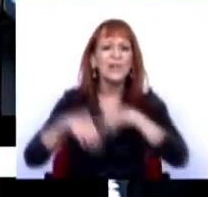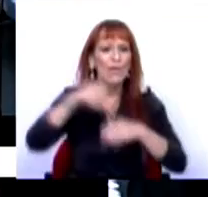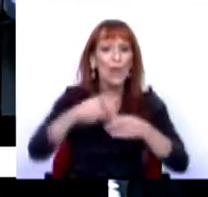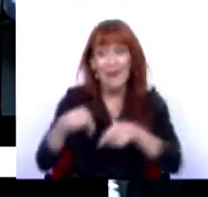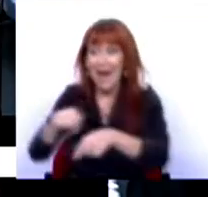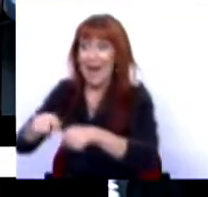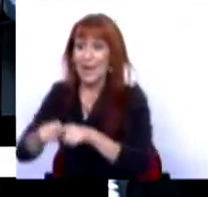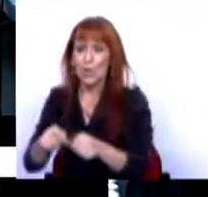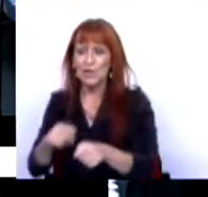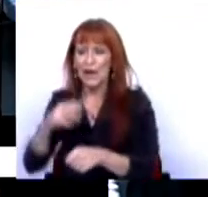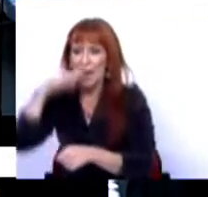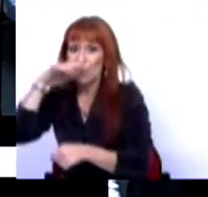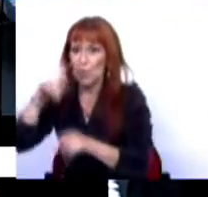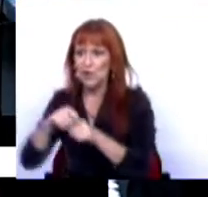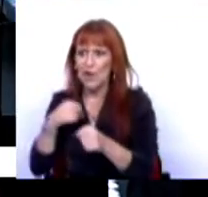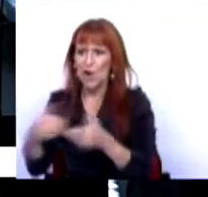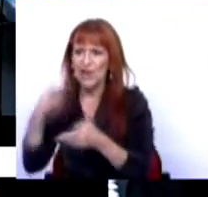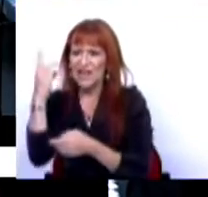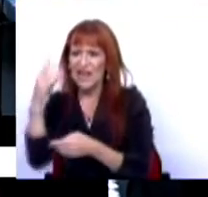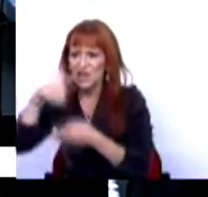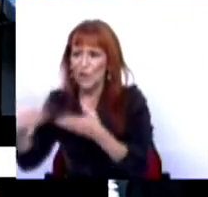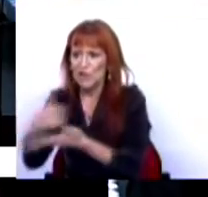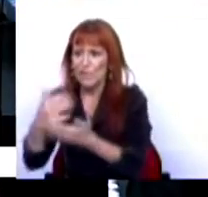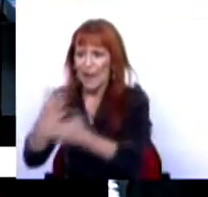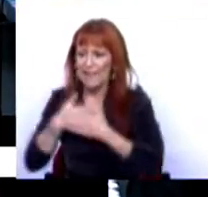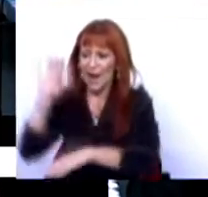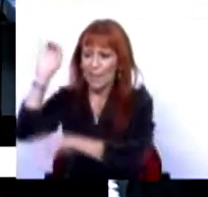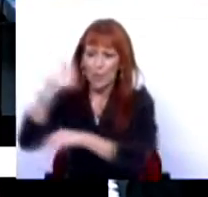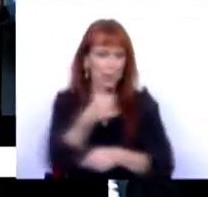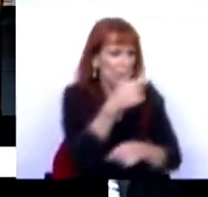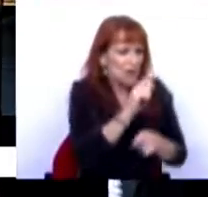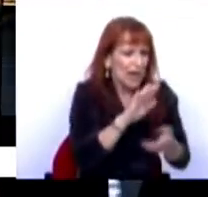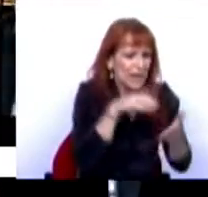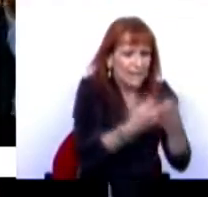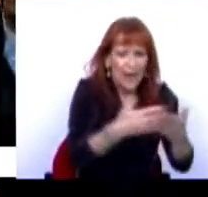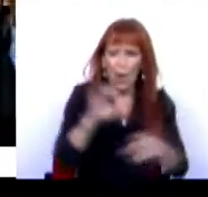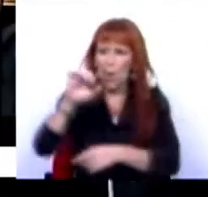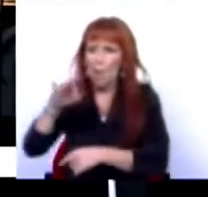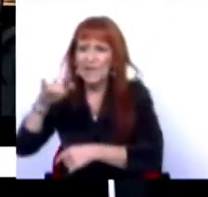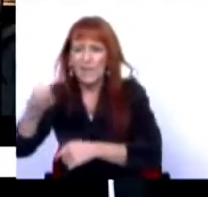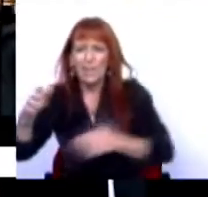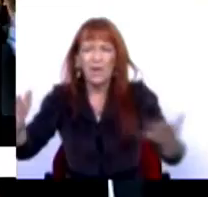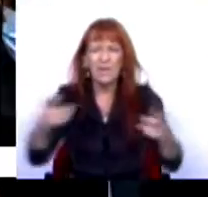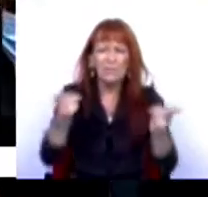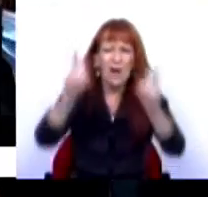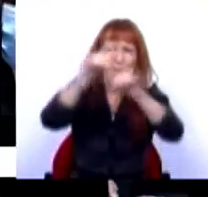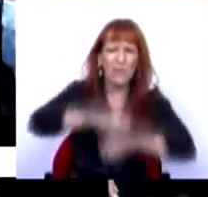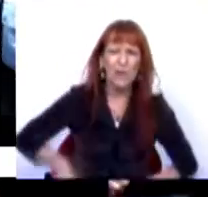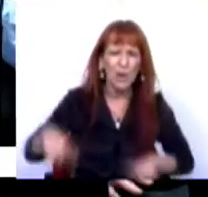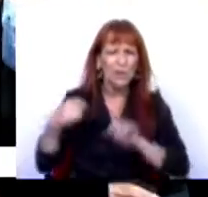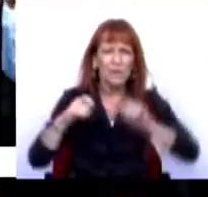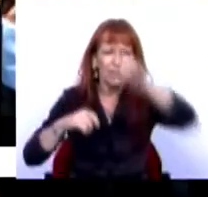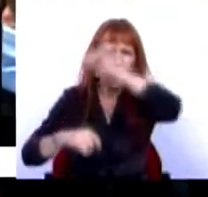aqui, em Vena do Castelo, nós vamos ter mais três votos para o bloco de esquerda, para o PAN ou para PCP. Bem, mas não é esse debate.